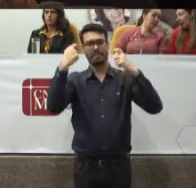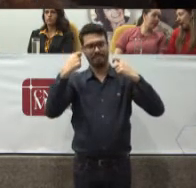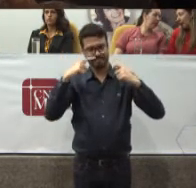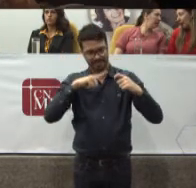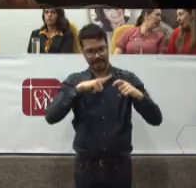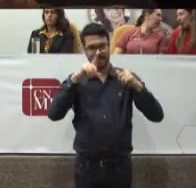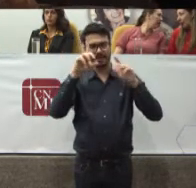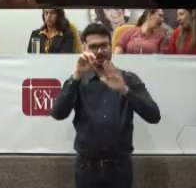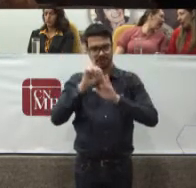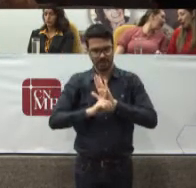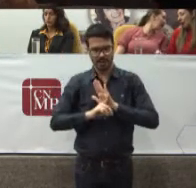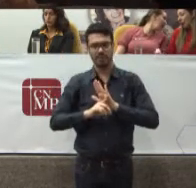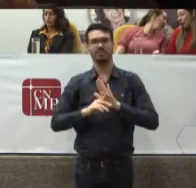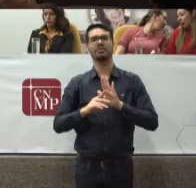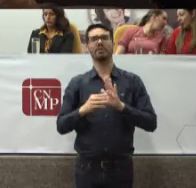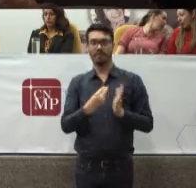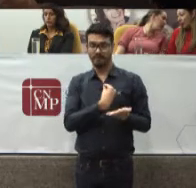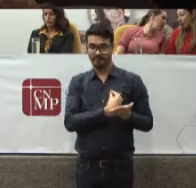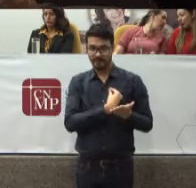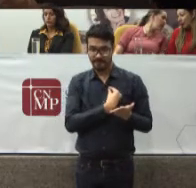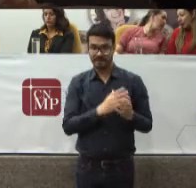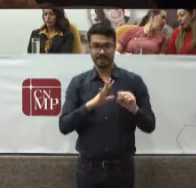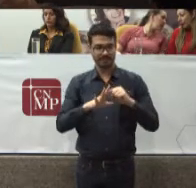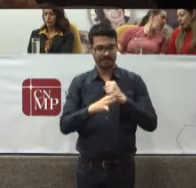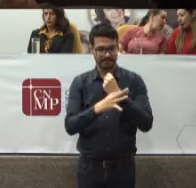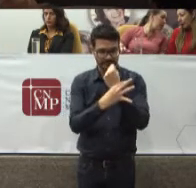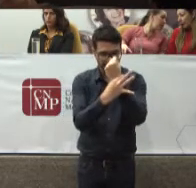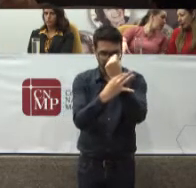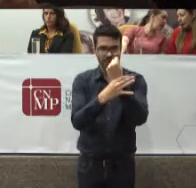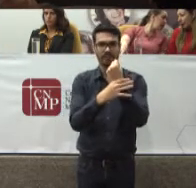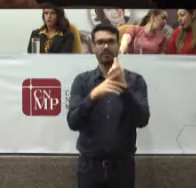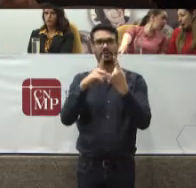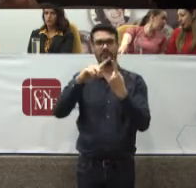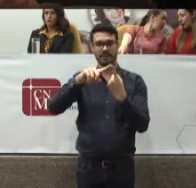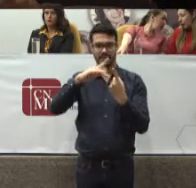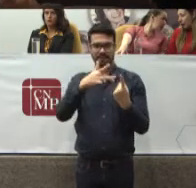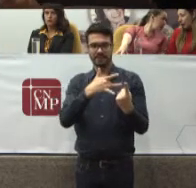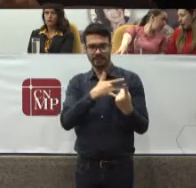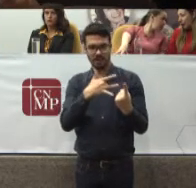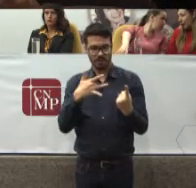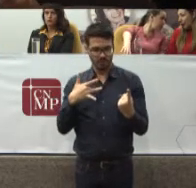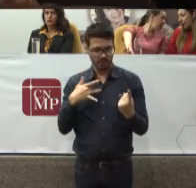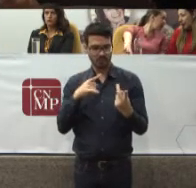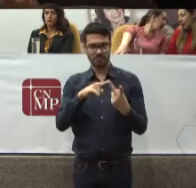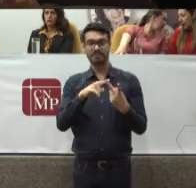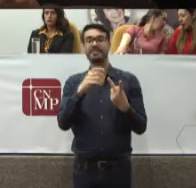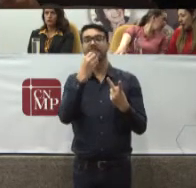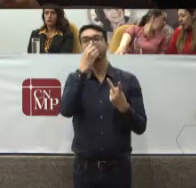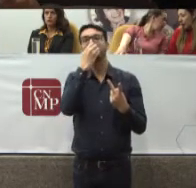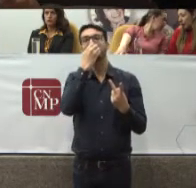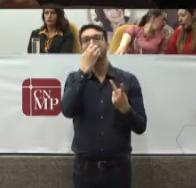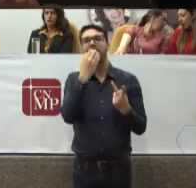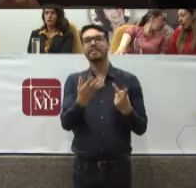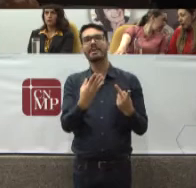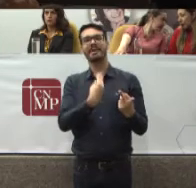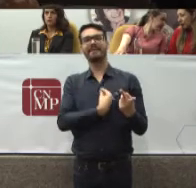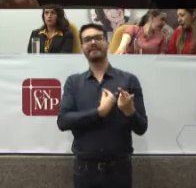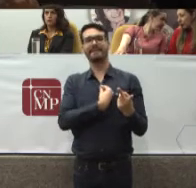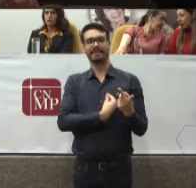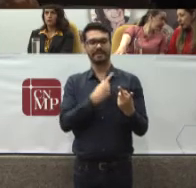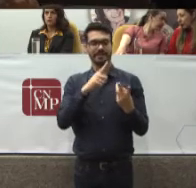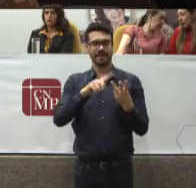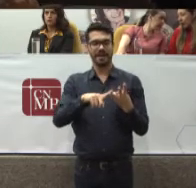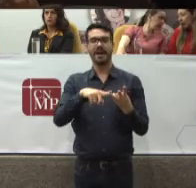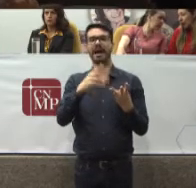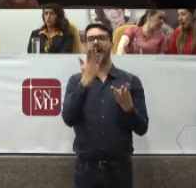Capaz De assegurar A si E a sua Família Saúde E bem-estar Inclusive Alimentação